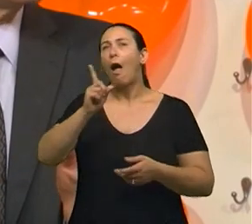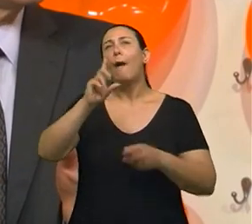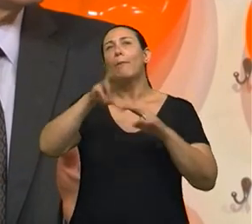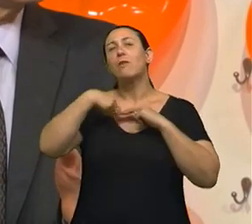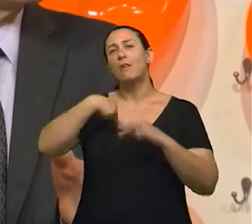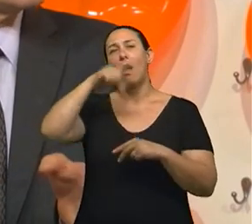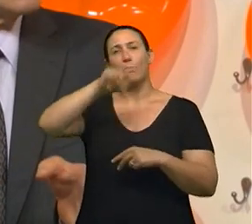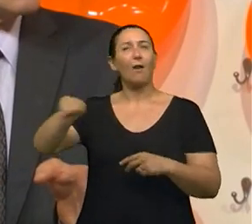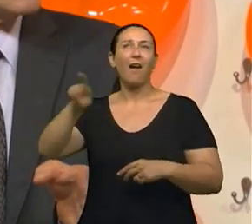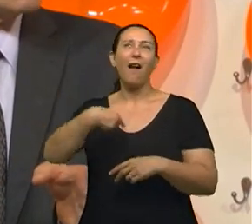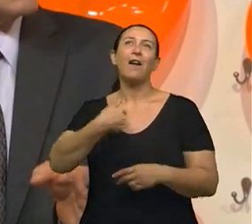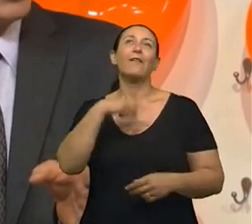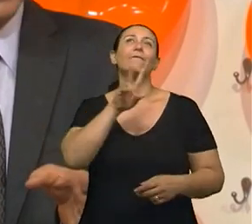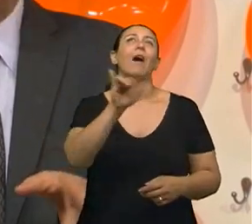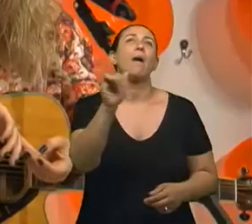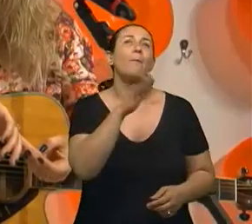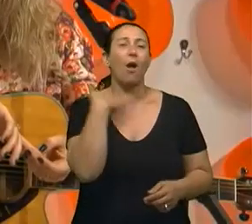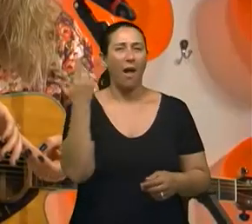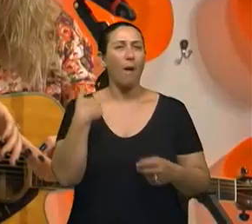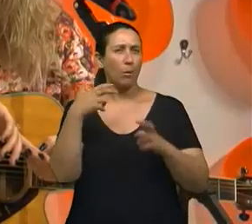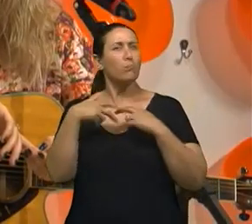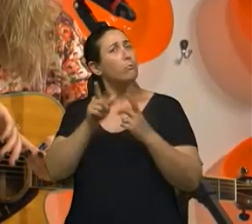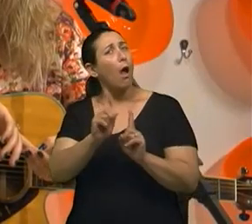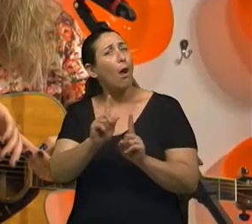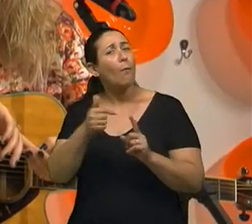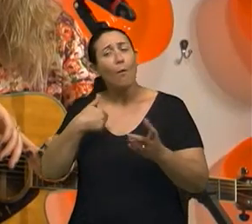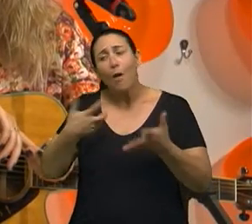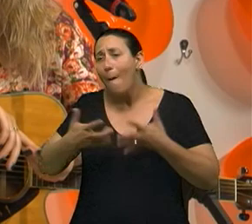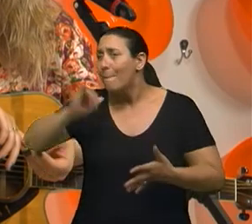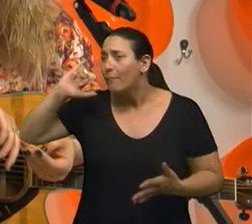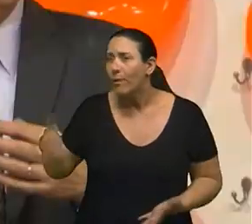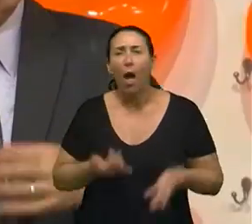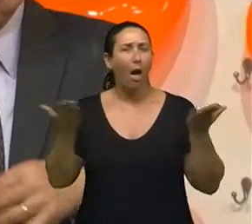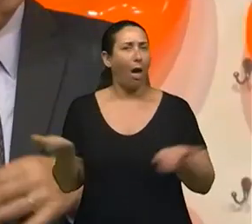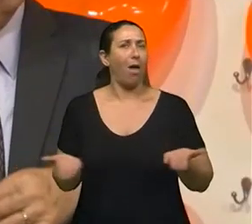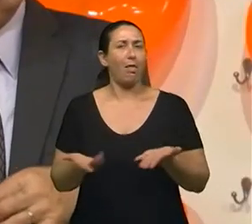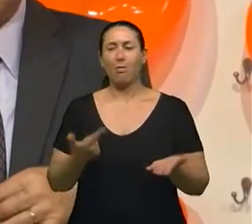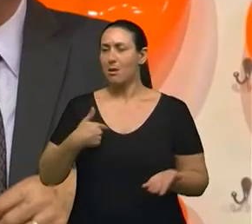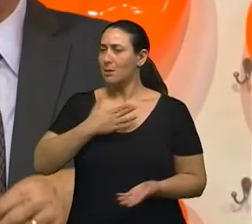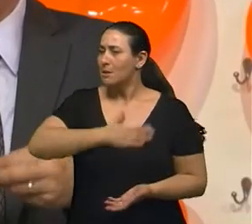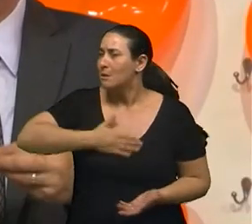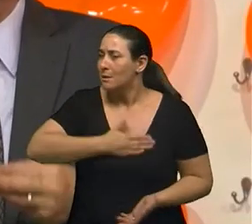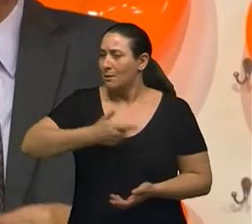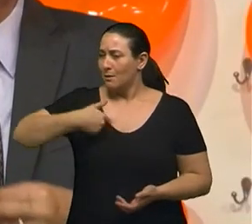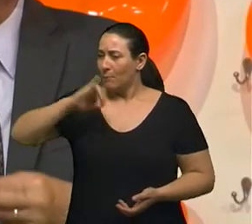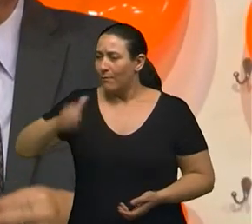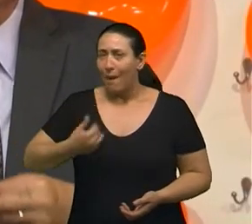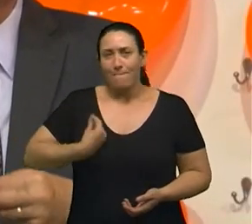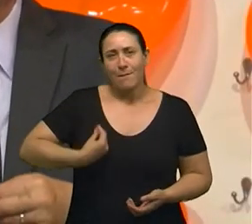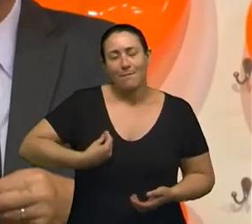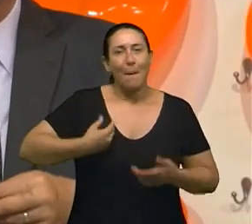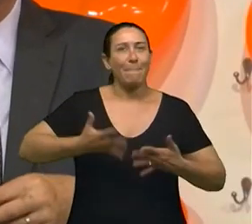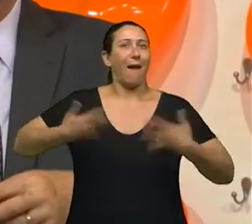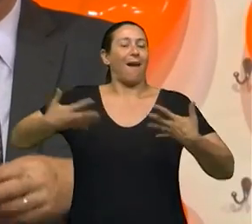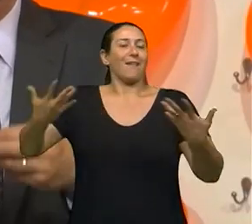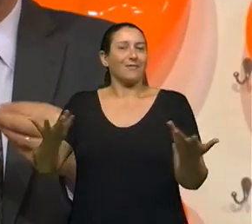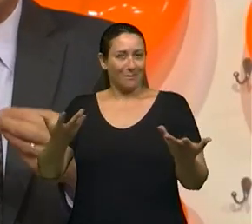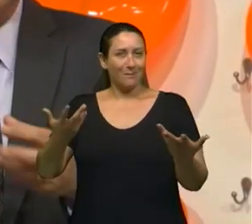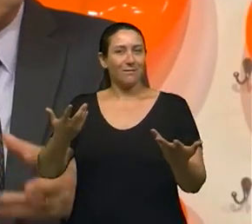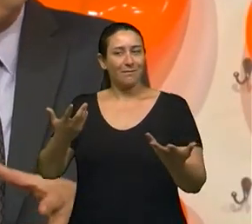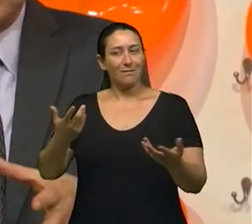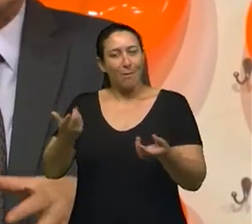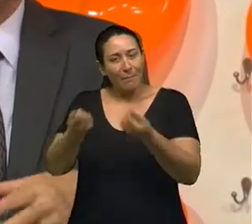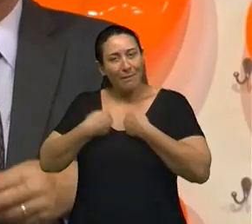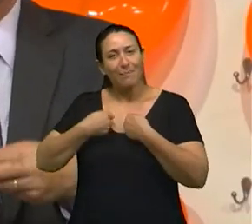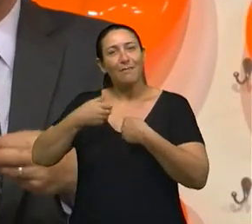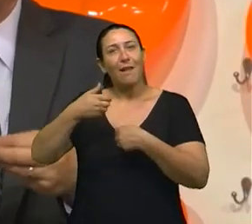realidade diz que um dia nós vamos morrer, mas sim que nós possamos viver a nossa vida mais plenamente, viver com